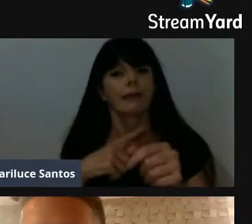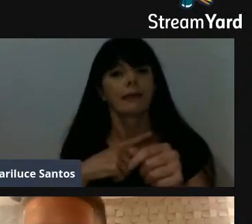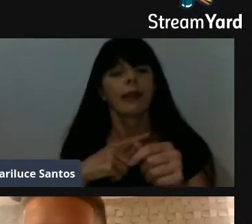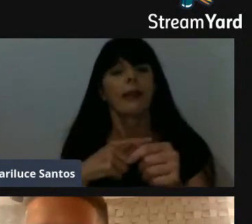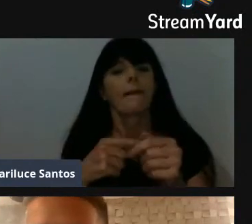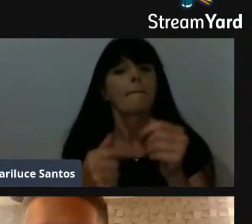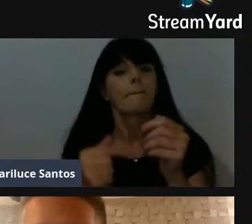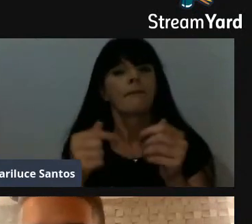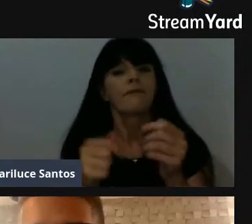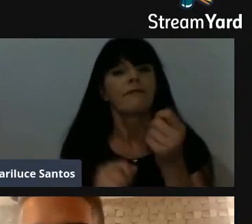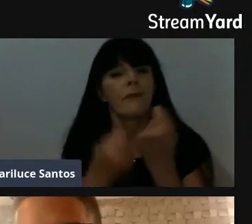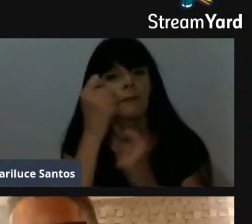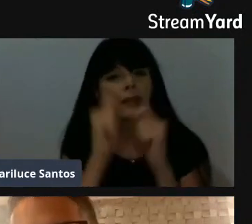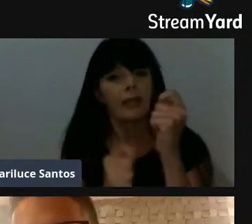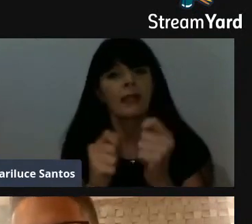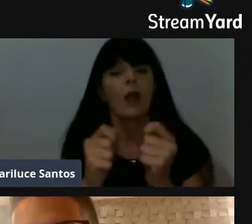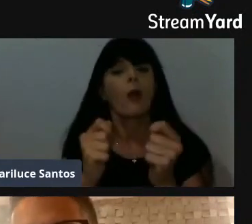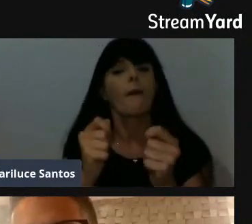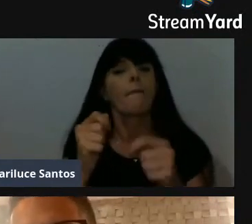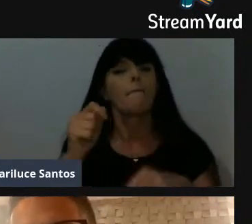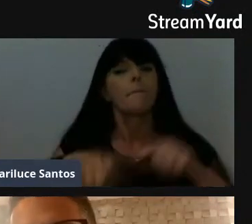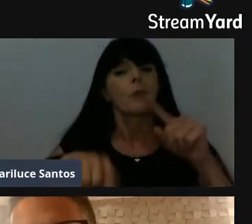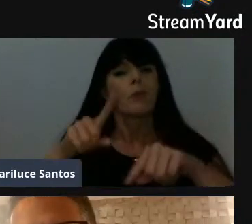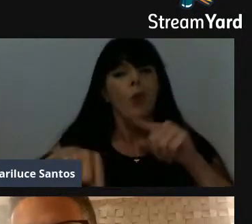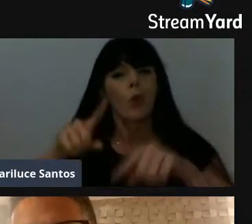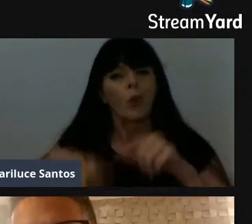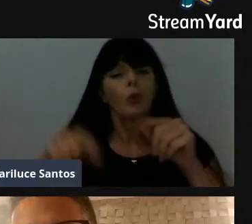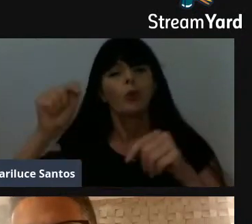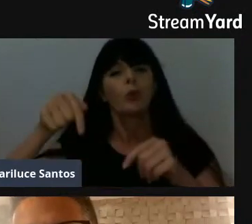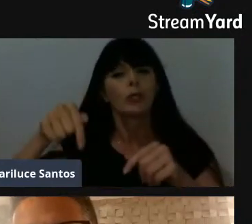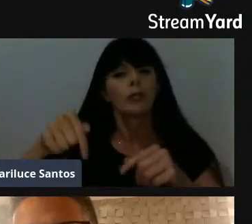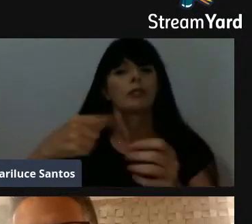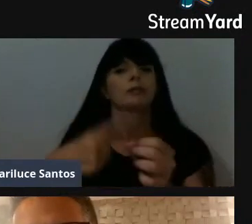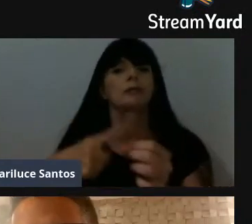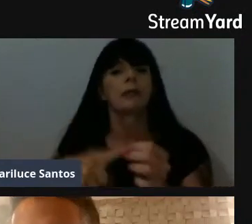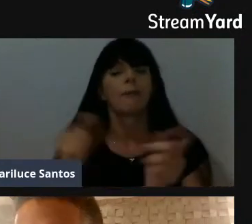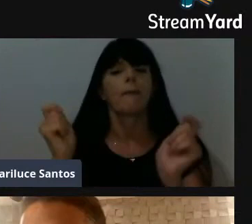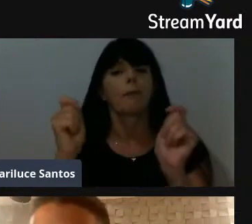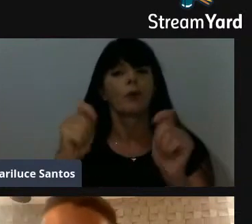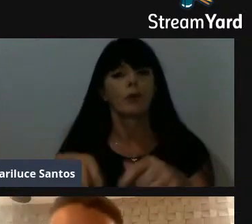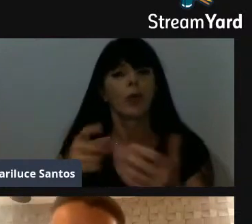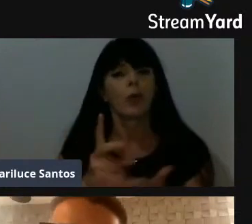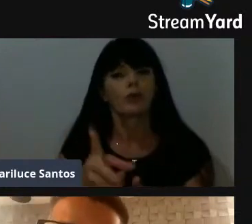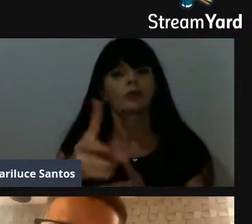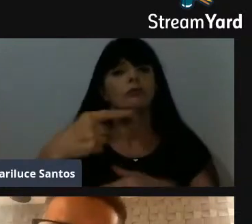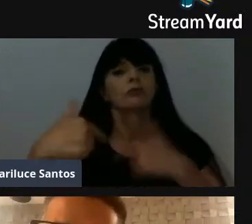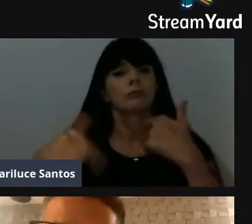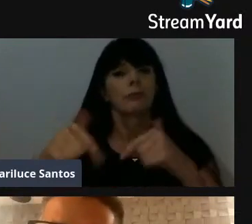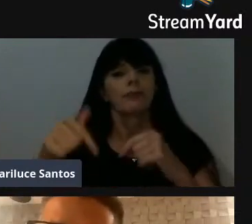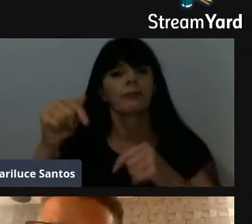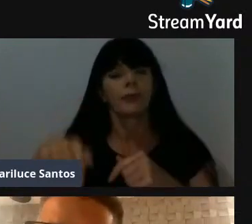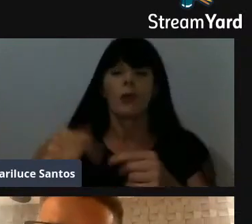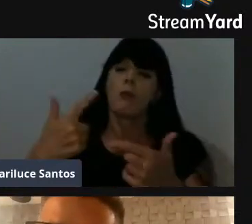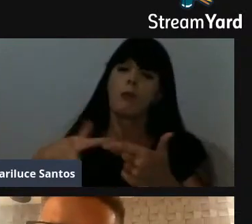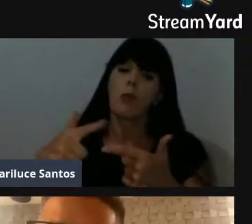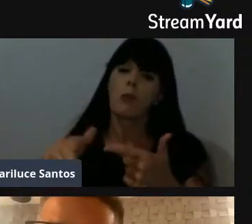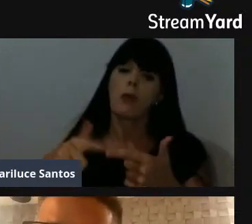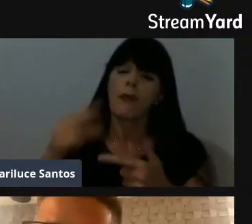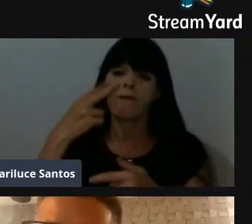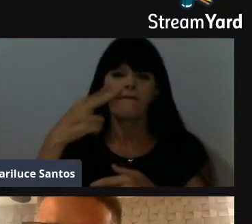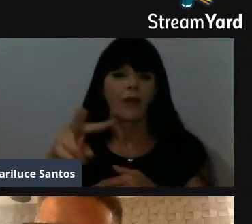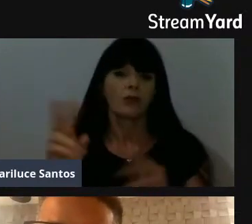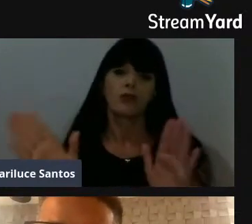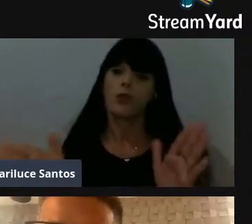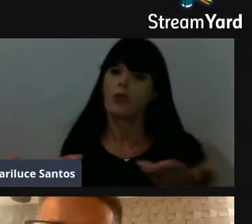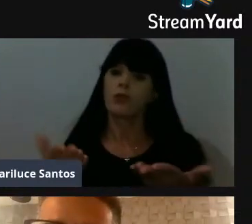que profissionais de outras cidades queiram vir para a nossa cidade para poder trabalhar aqui. Então, o problema que eu vejo hoje na nossa cidade é a